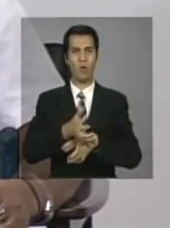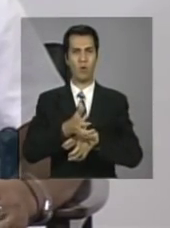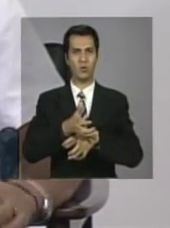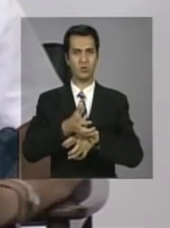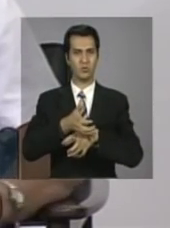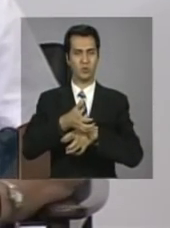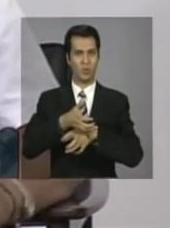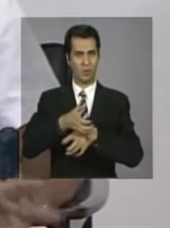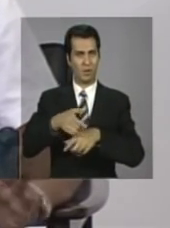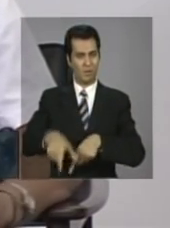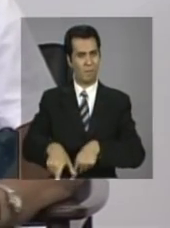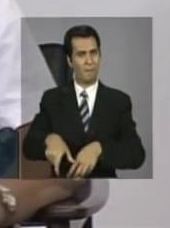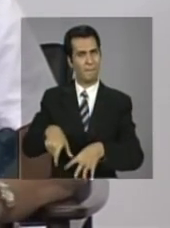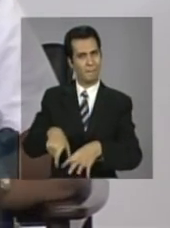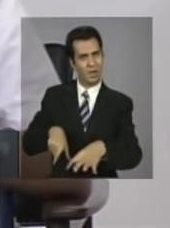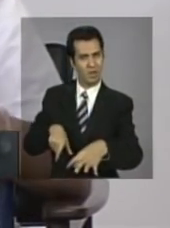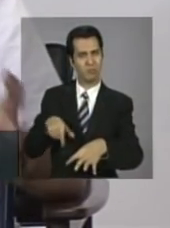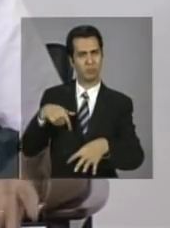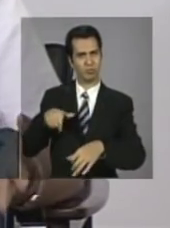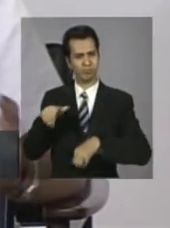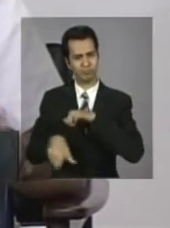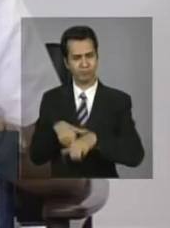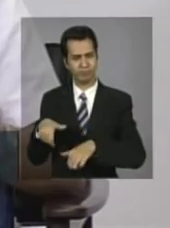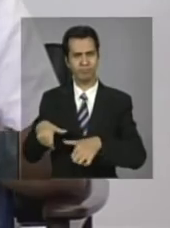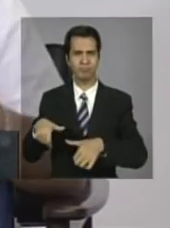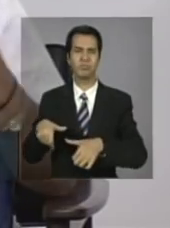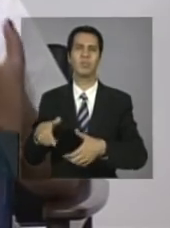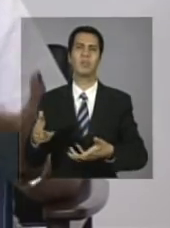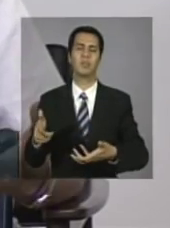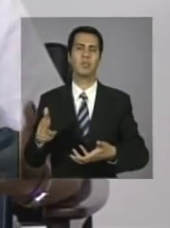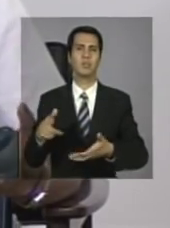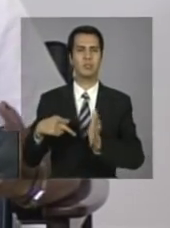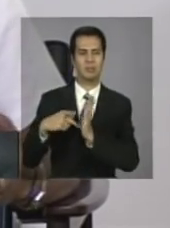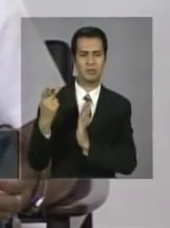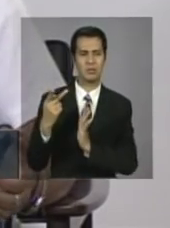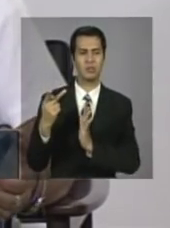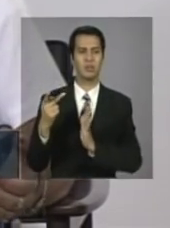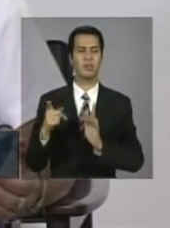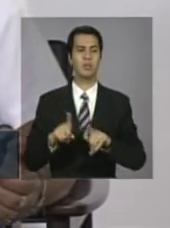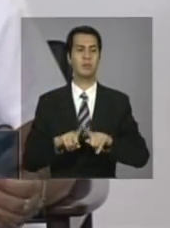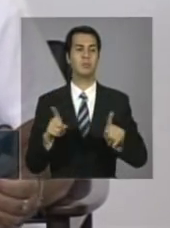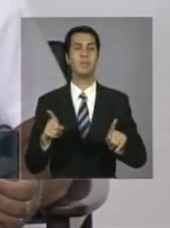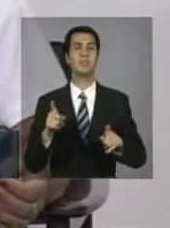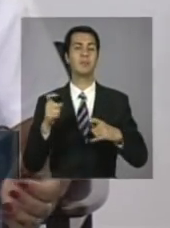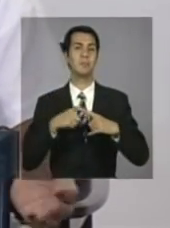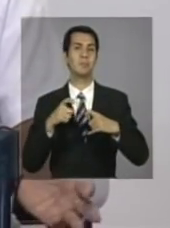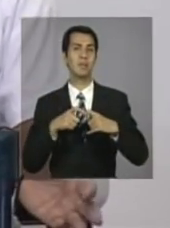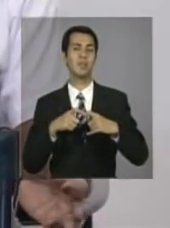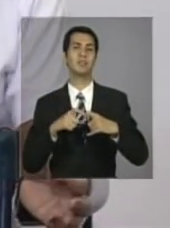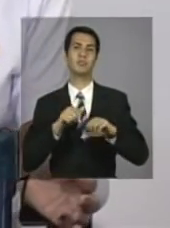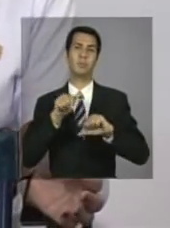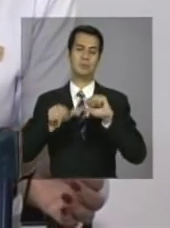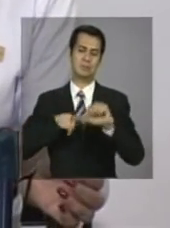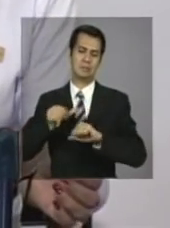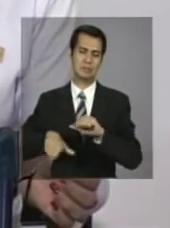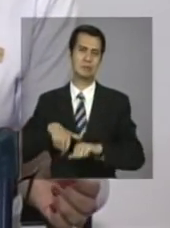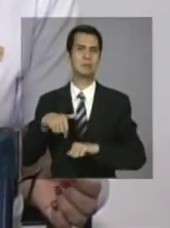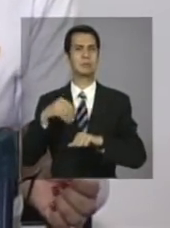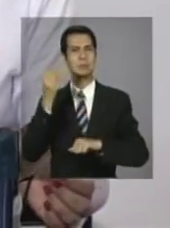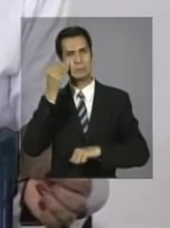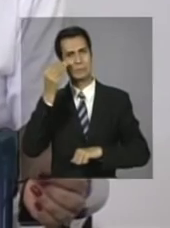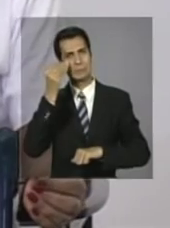aí, daí, o médico começou a tentar me restaurar, e não deu certo.